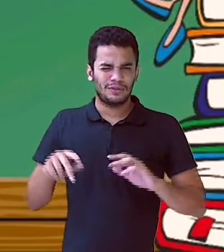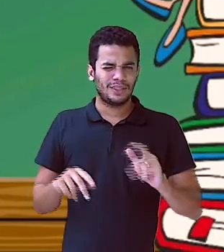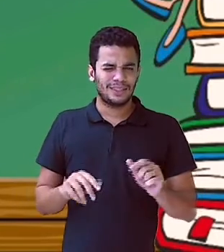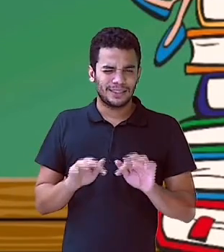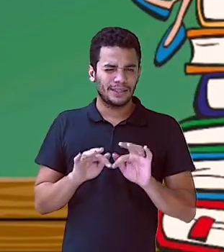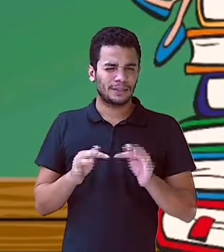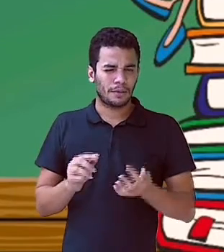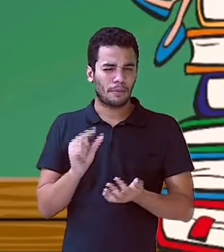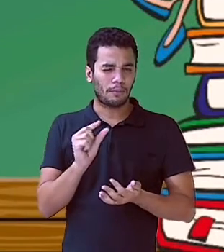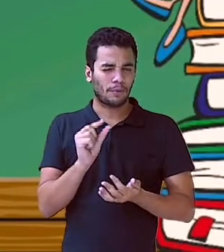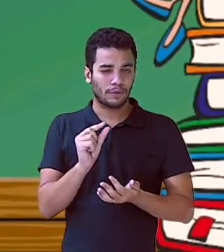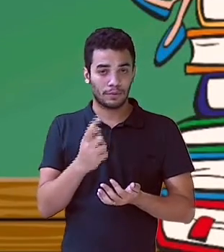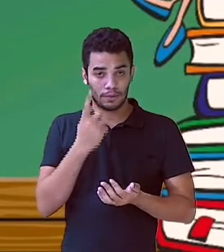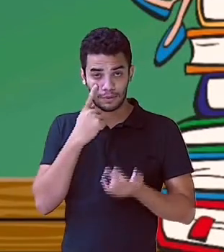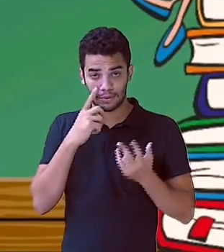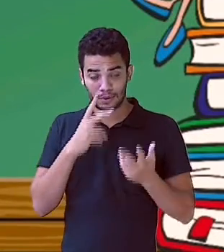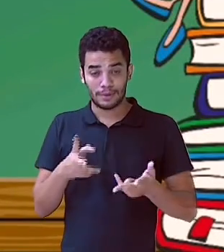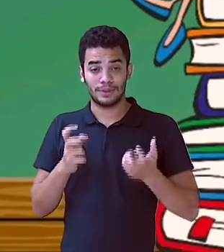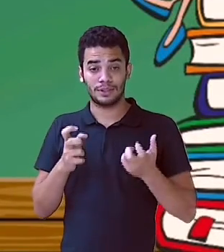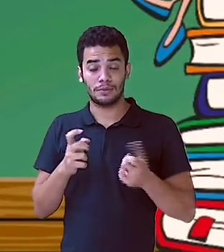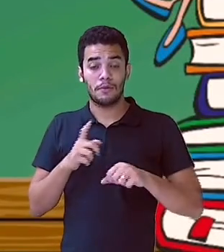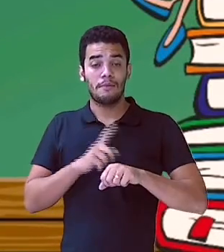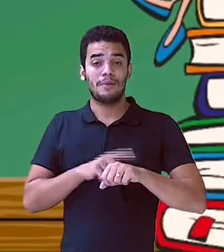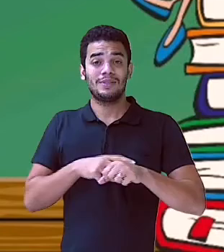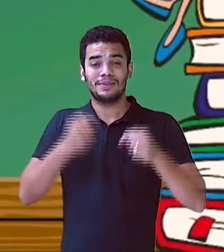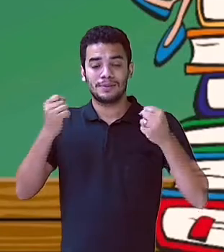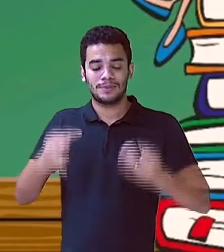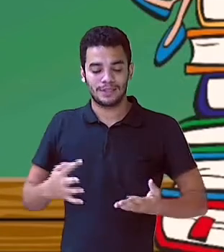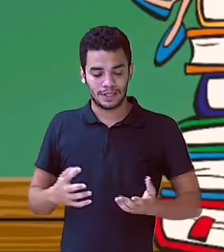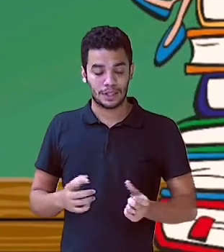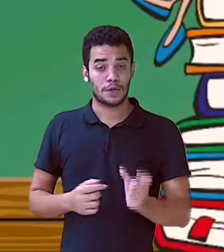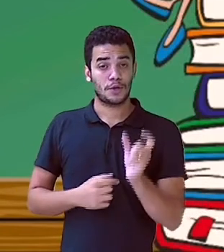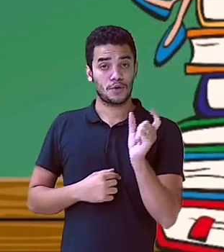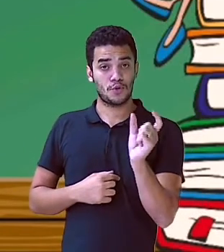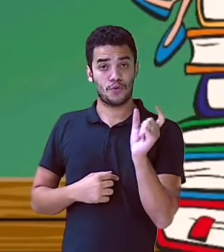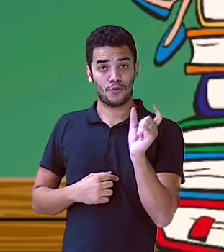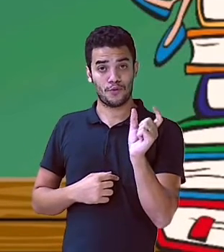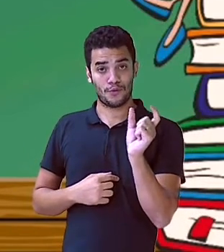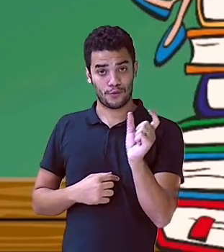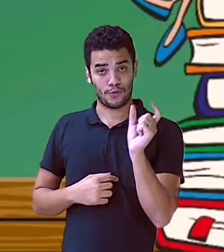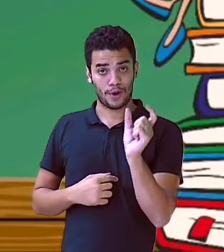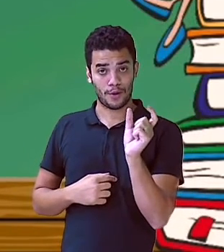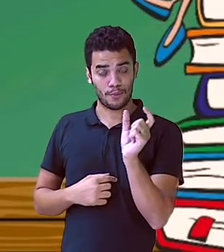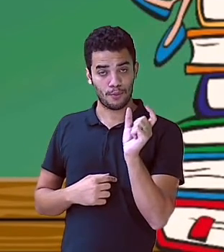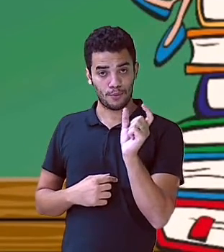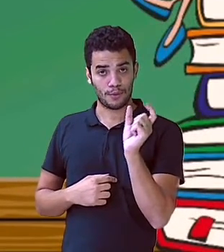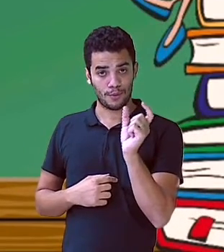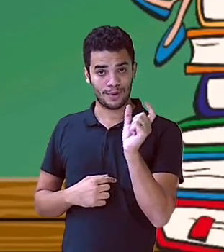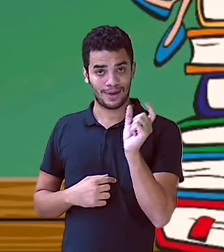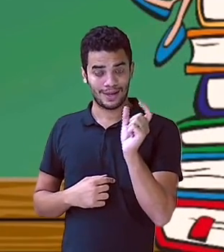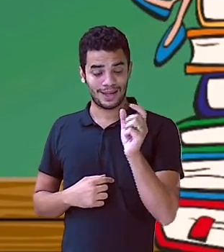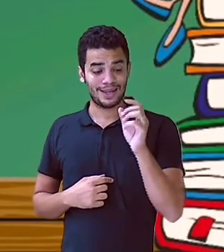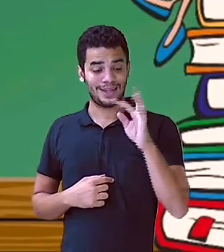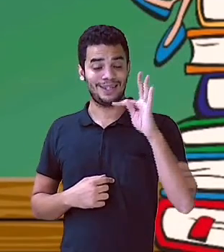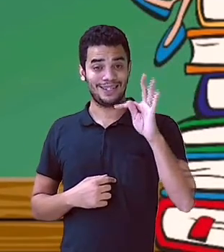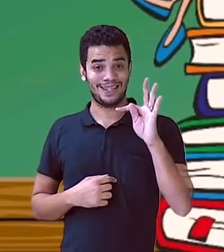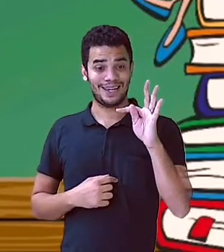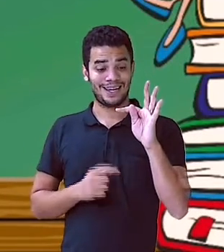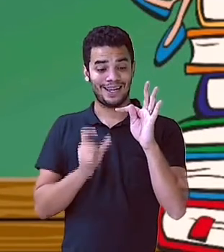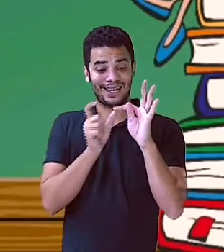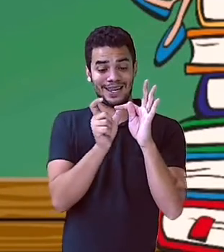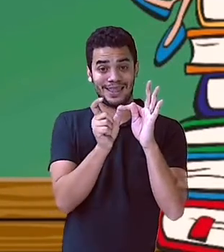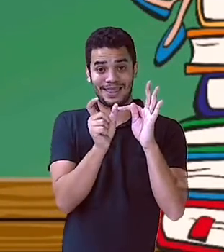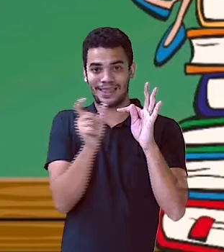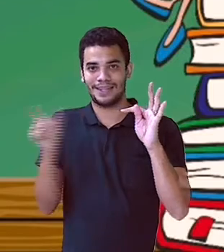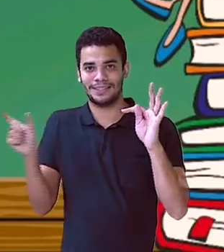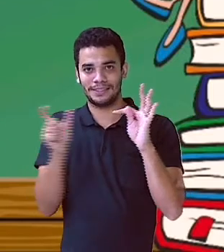Falaremos quando o verbo é transitivo. Isso. Ele continua composto aí pelo predicativo do sujeito, não mesmo?